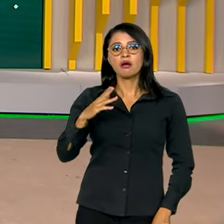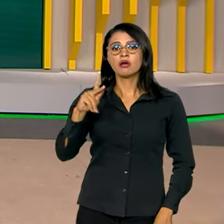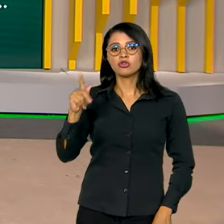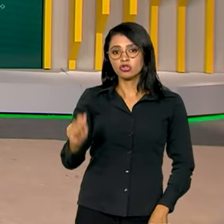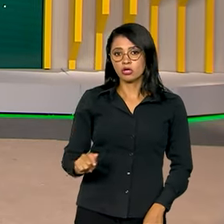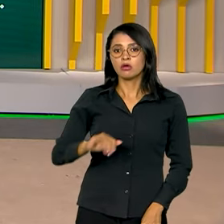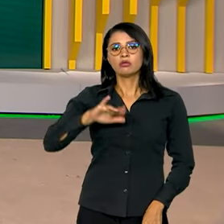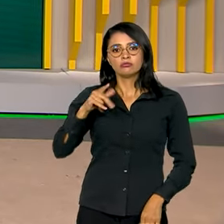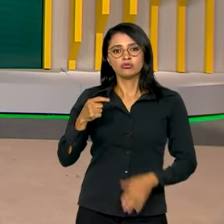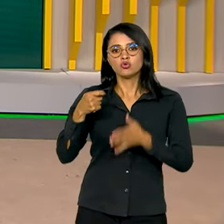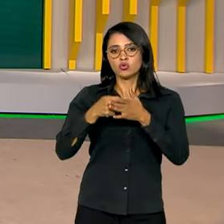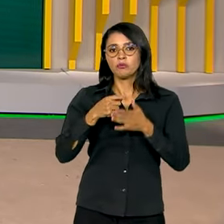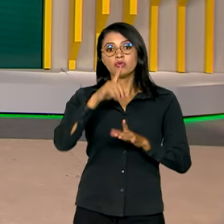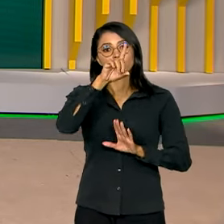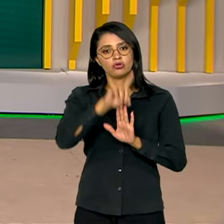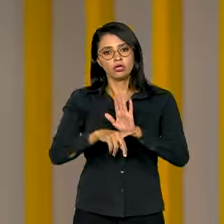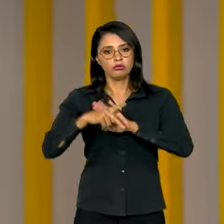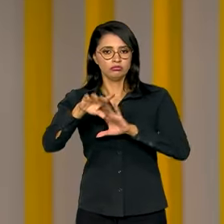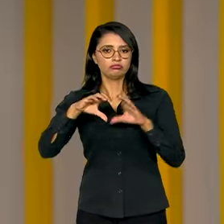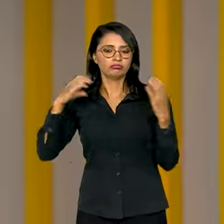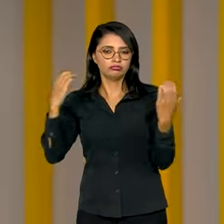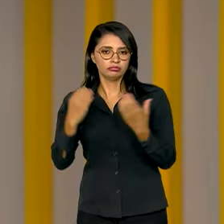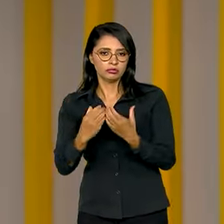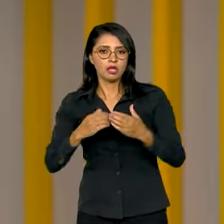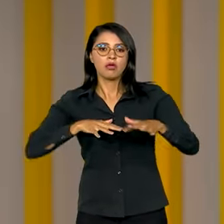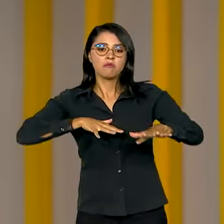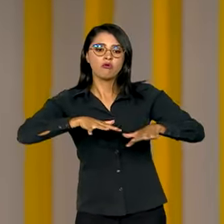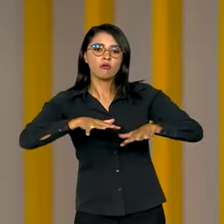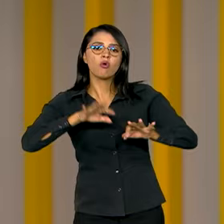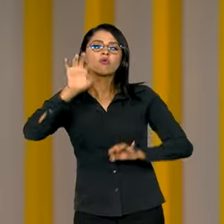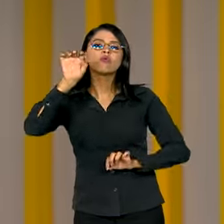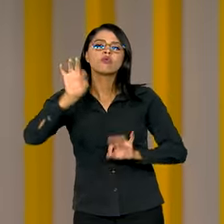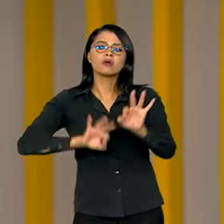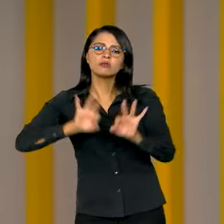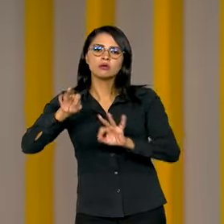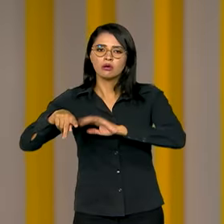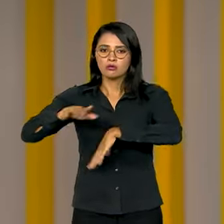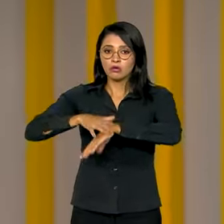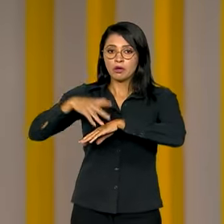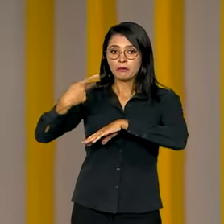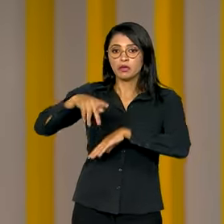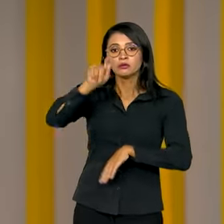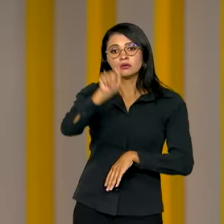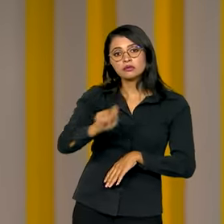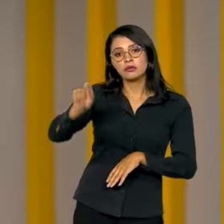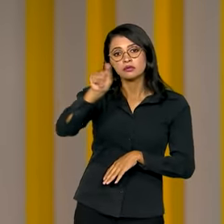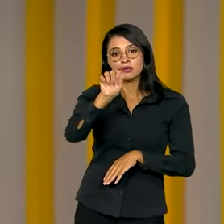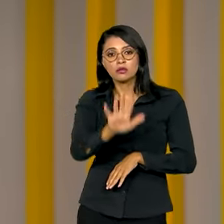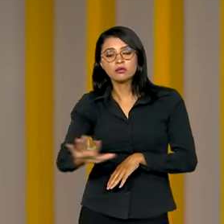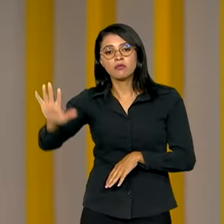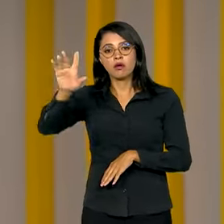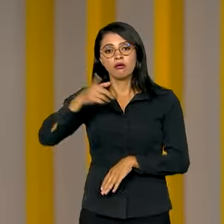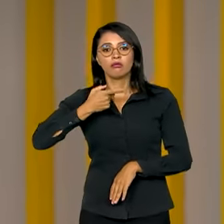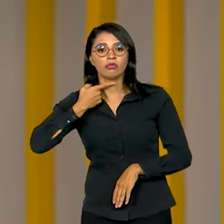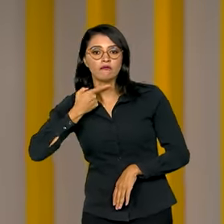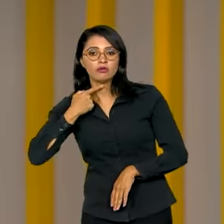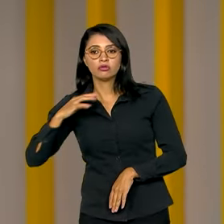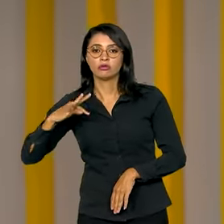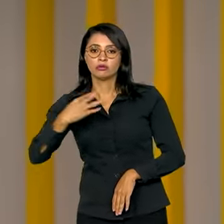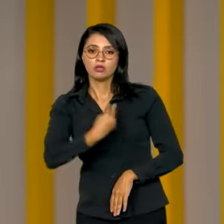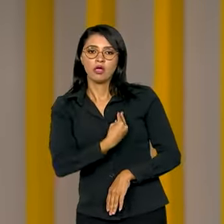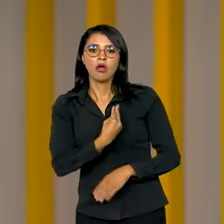lutou pelos direitos da comunidade. O movimento foi organizado pela Associação Nacional de Travestis e Transsexuais,